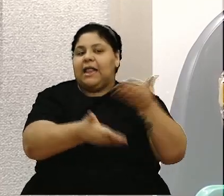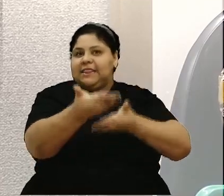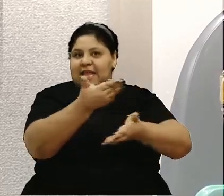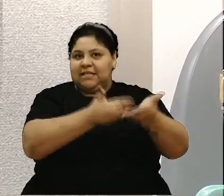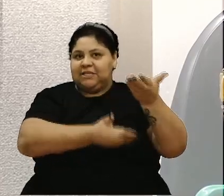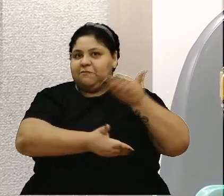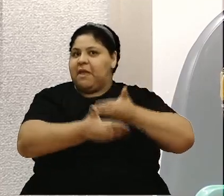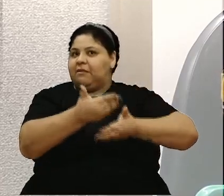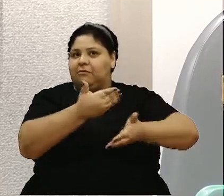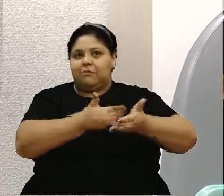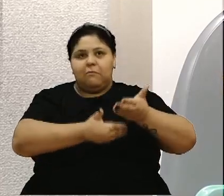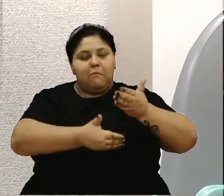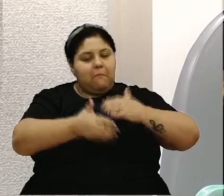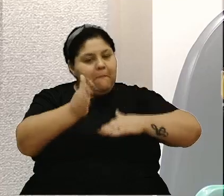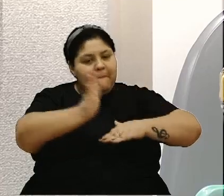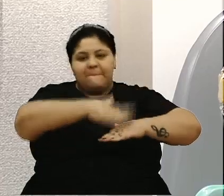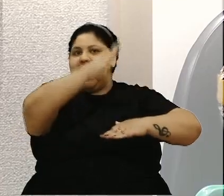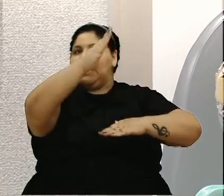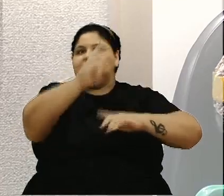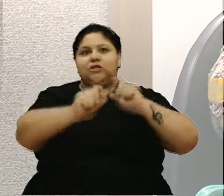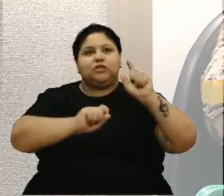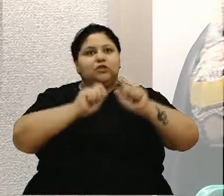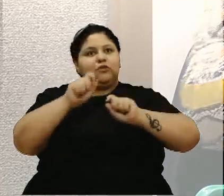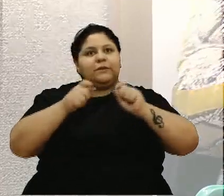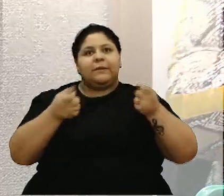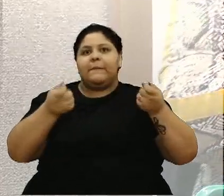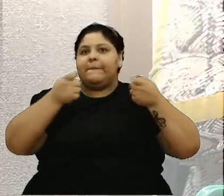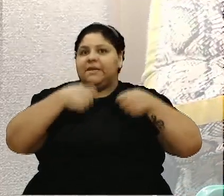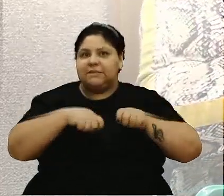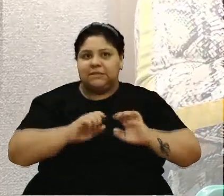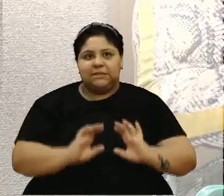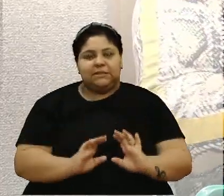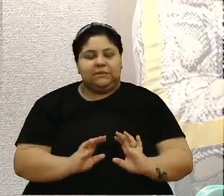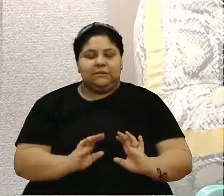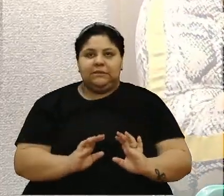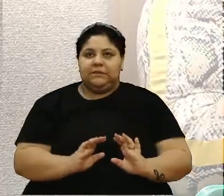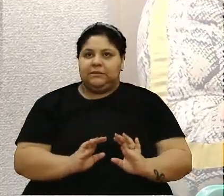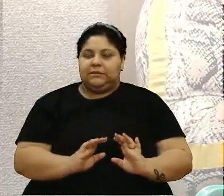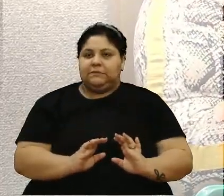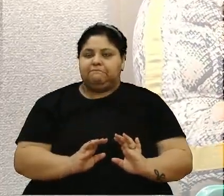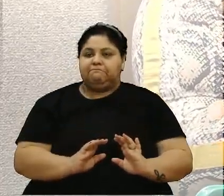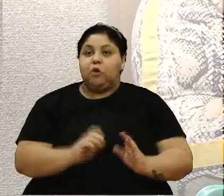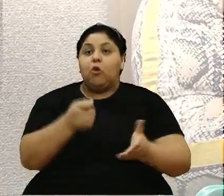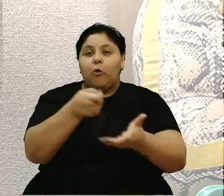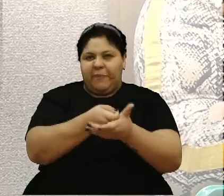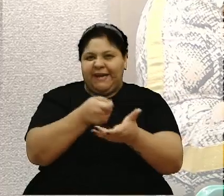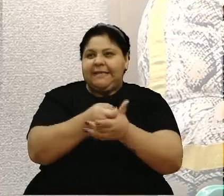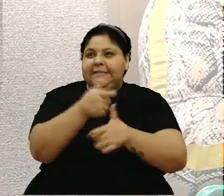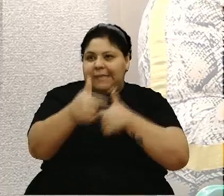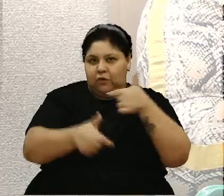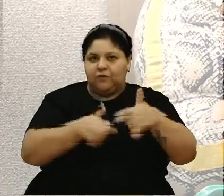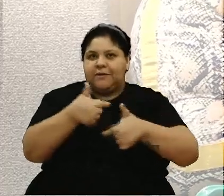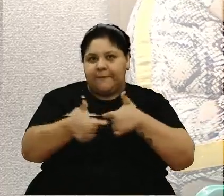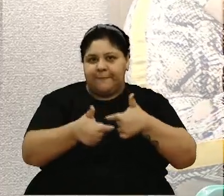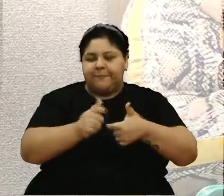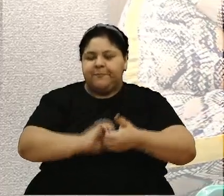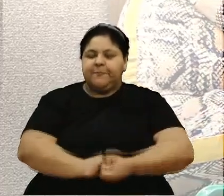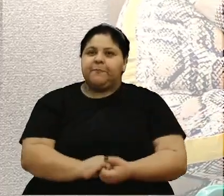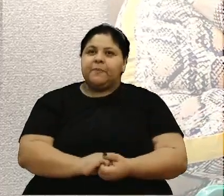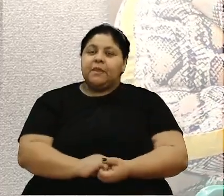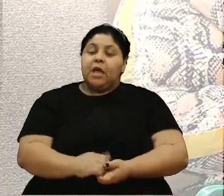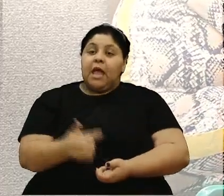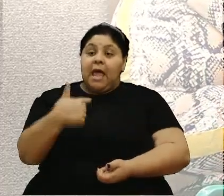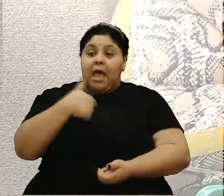além do que seria de obrigação dele. Dizer assim que tenho